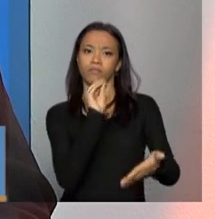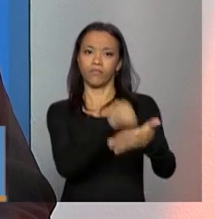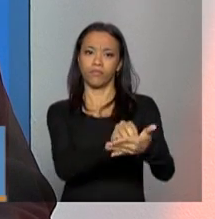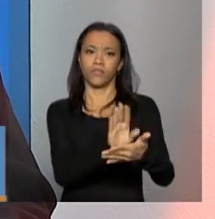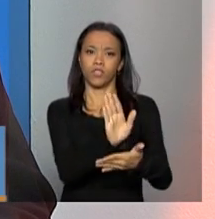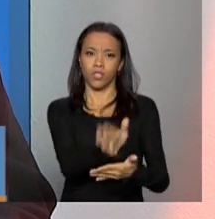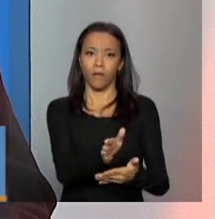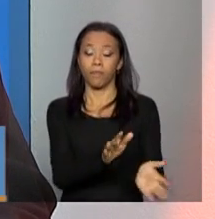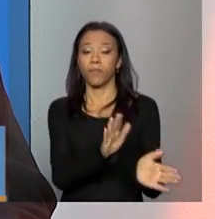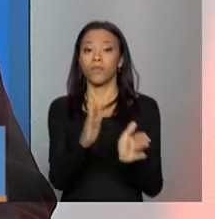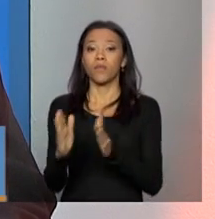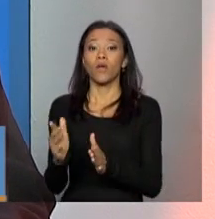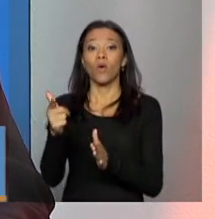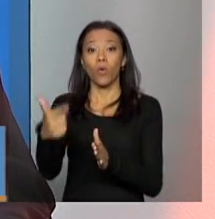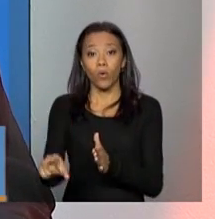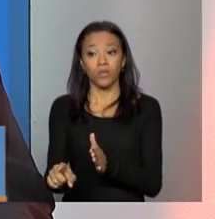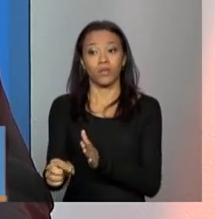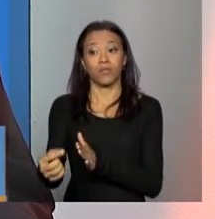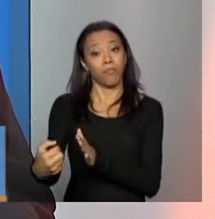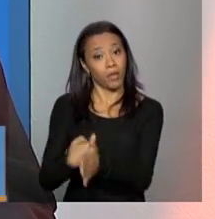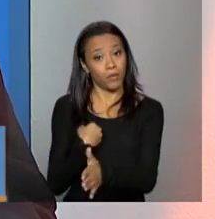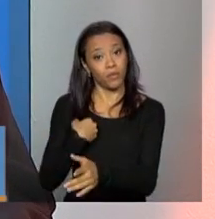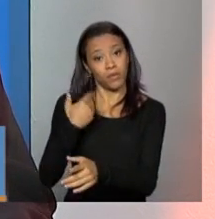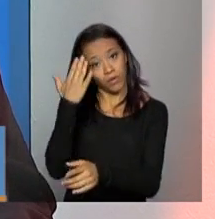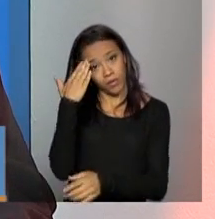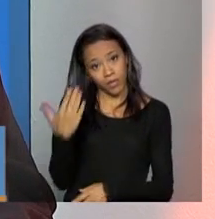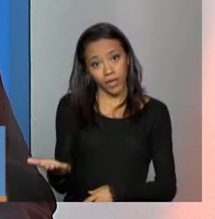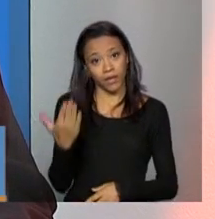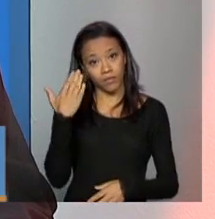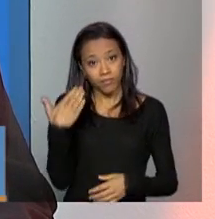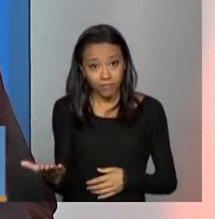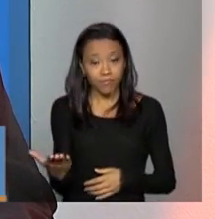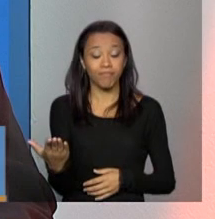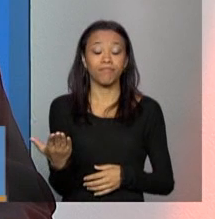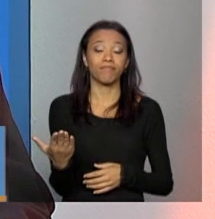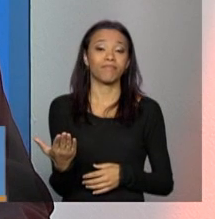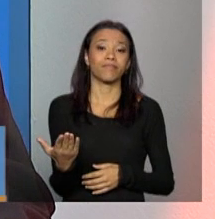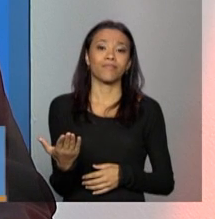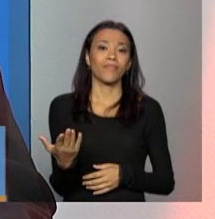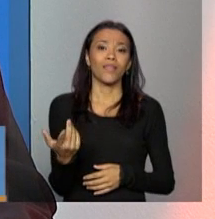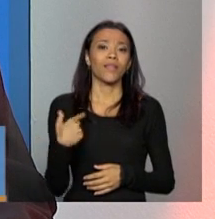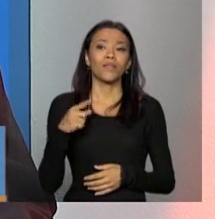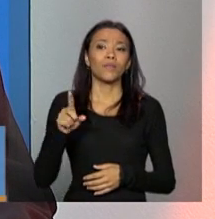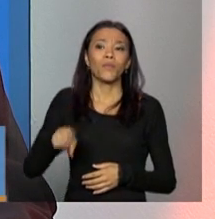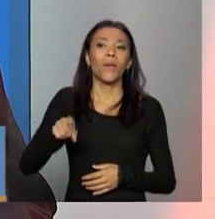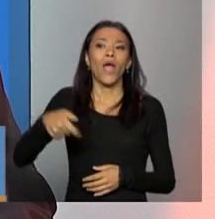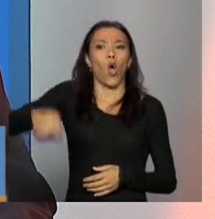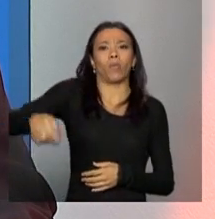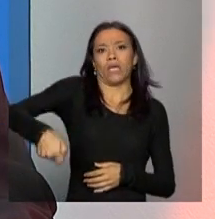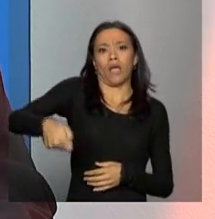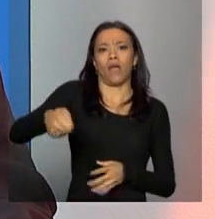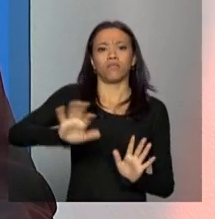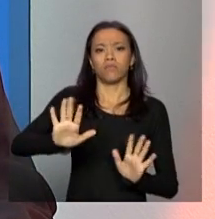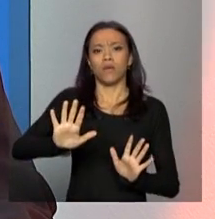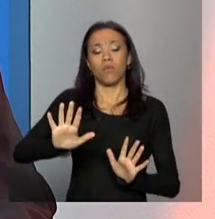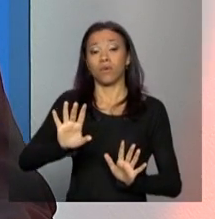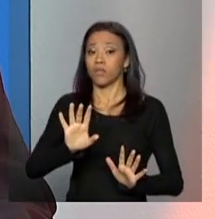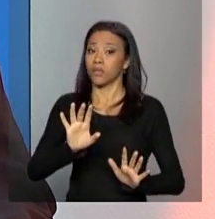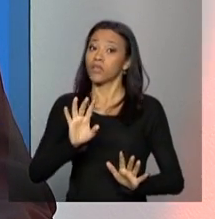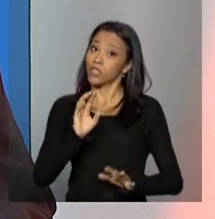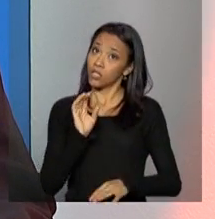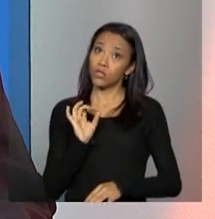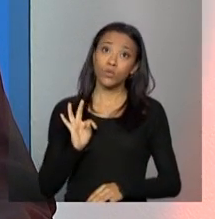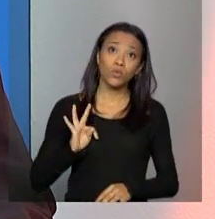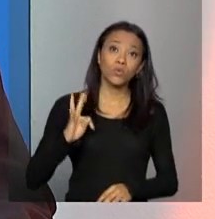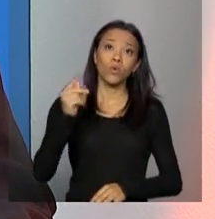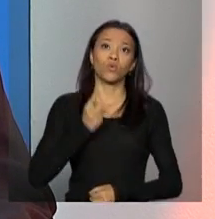à pergunta da reunião é o seguinte, obrigado, obrigado, obrigado, obrigado, não é que não seja, a gente quer que todos os municípios realizem,